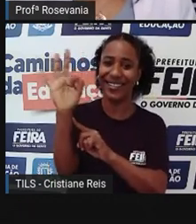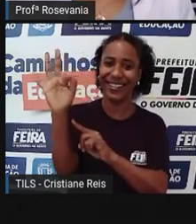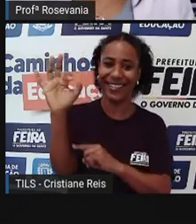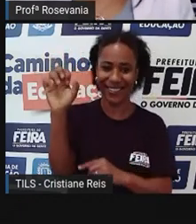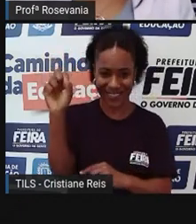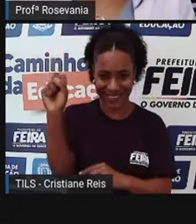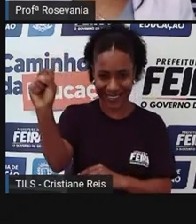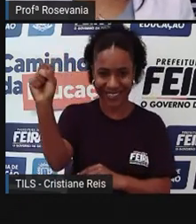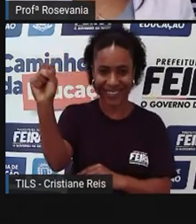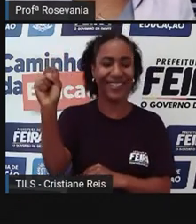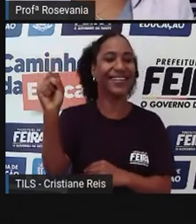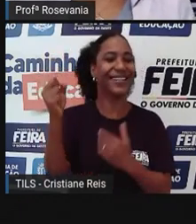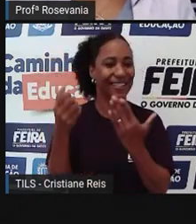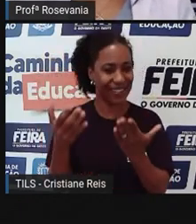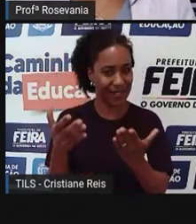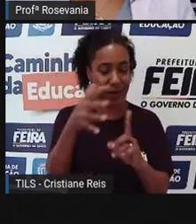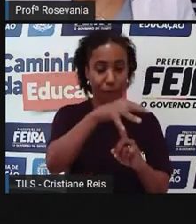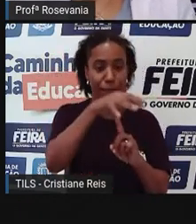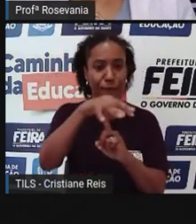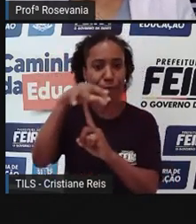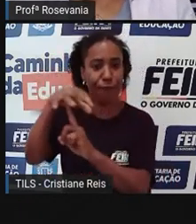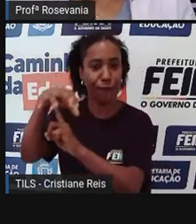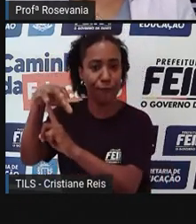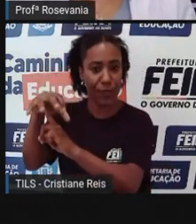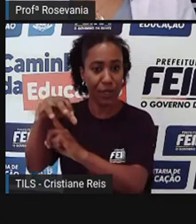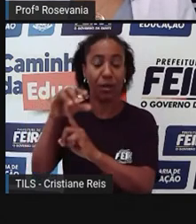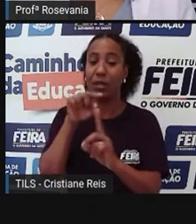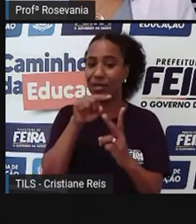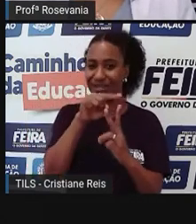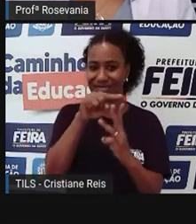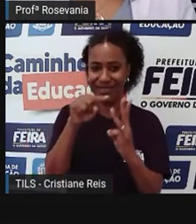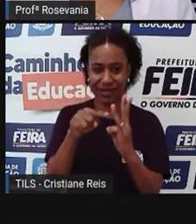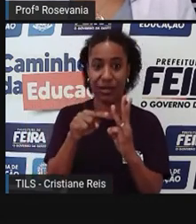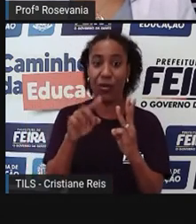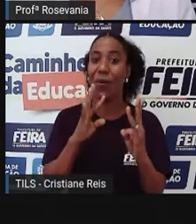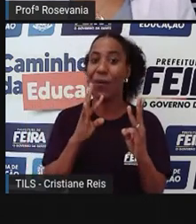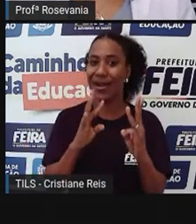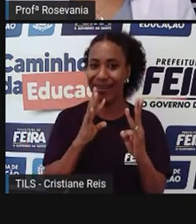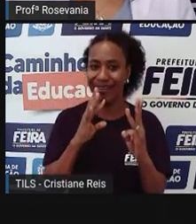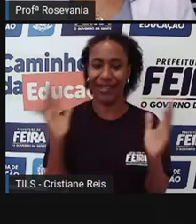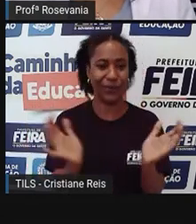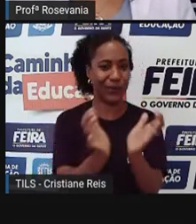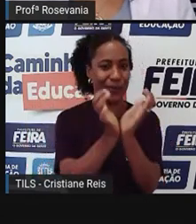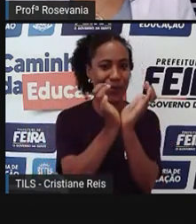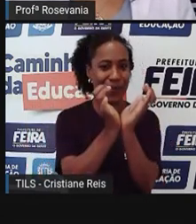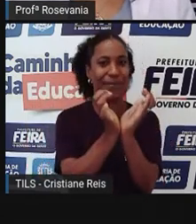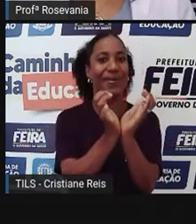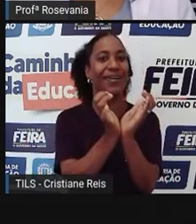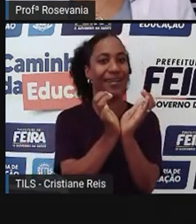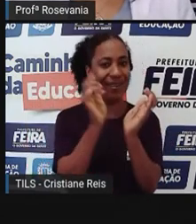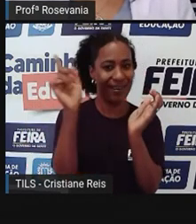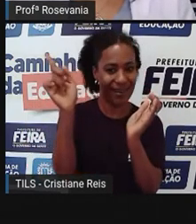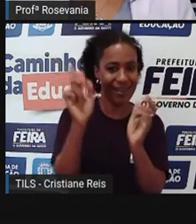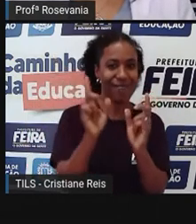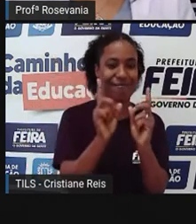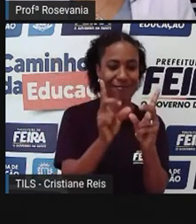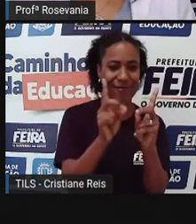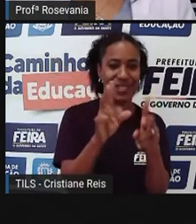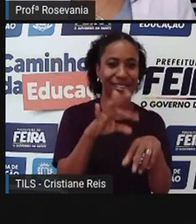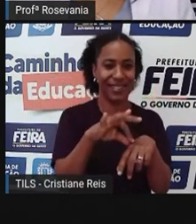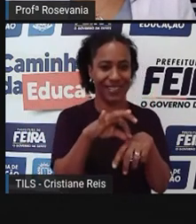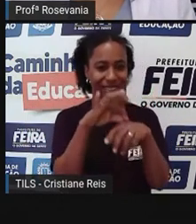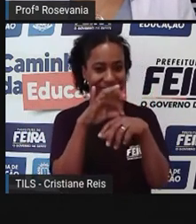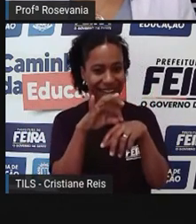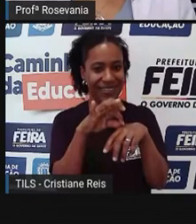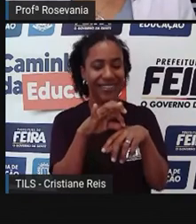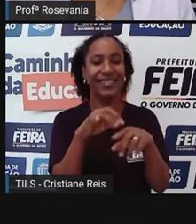bastante conhecidas, que é a feira do Tomba, que tem um mercado que vende carnes e a parte da